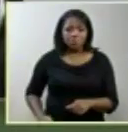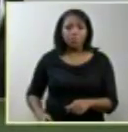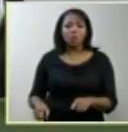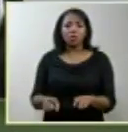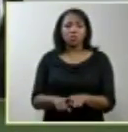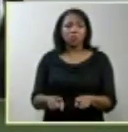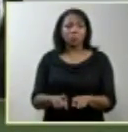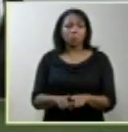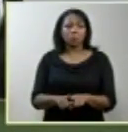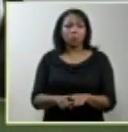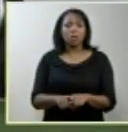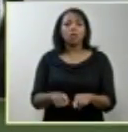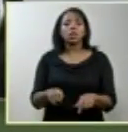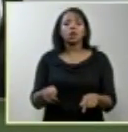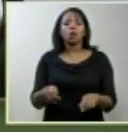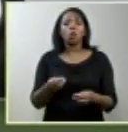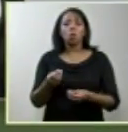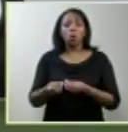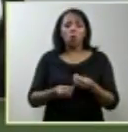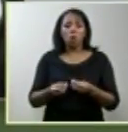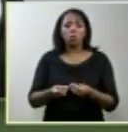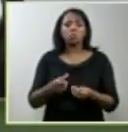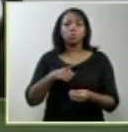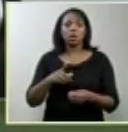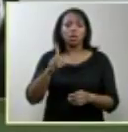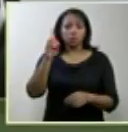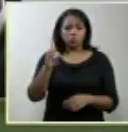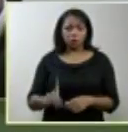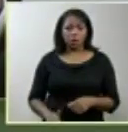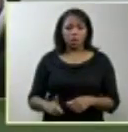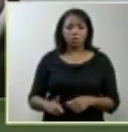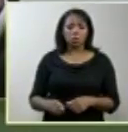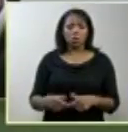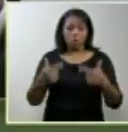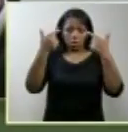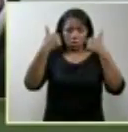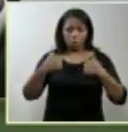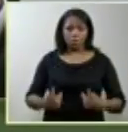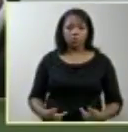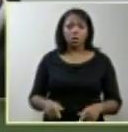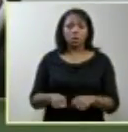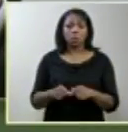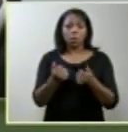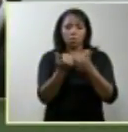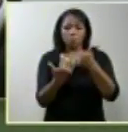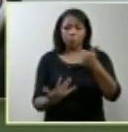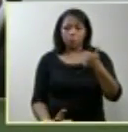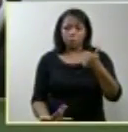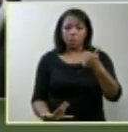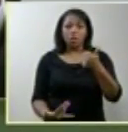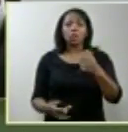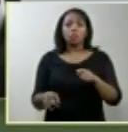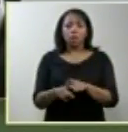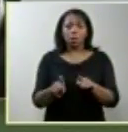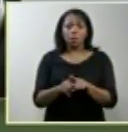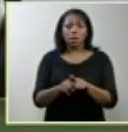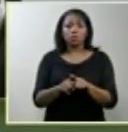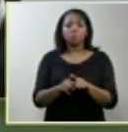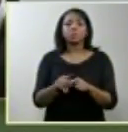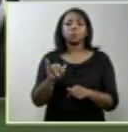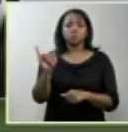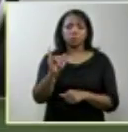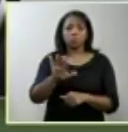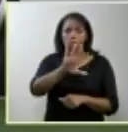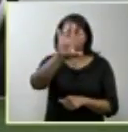Bioética Direitos Humanos e Gênero e compõe a diretoria da Associação Internacional de